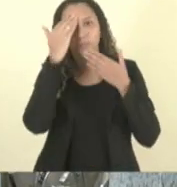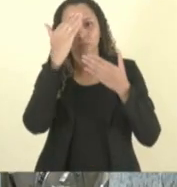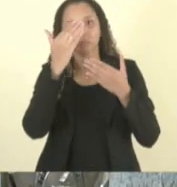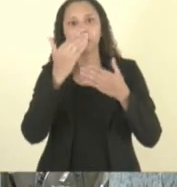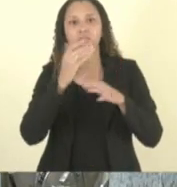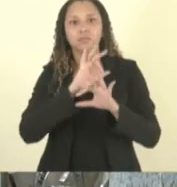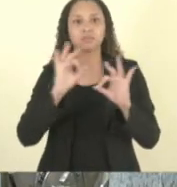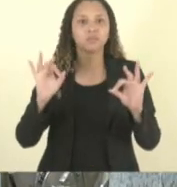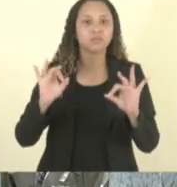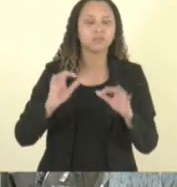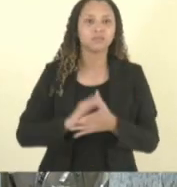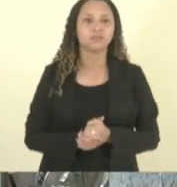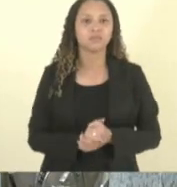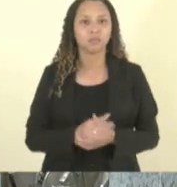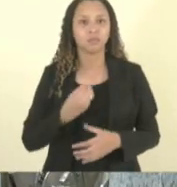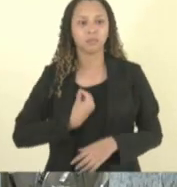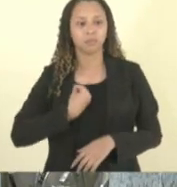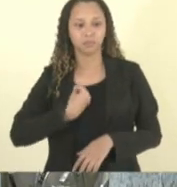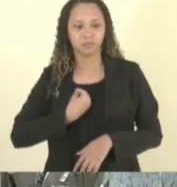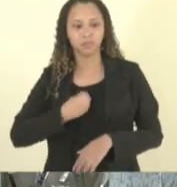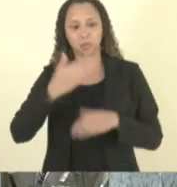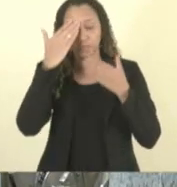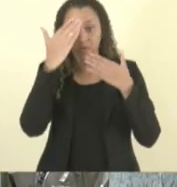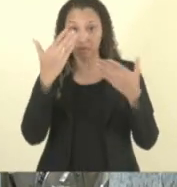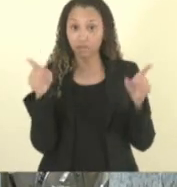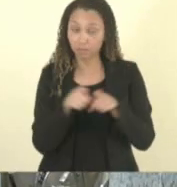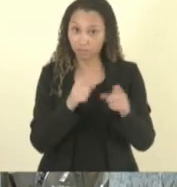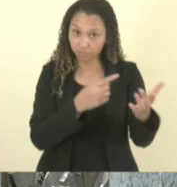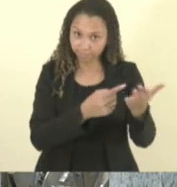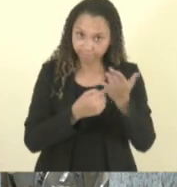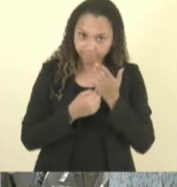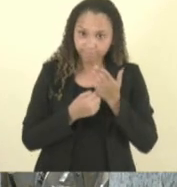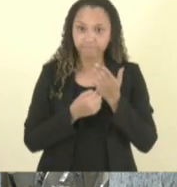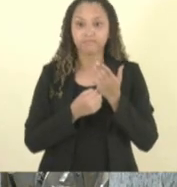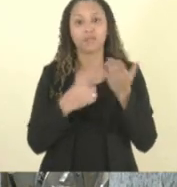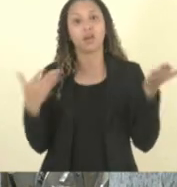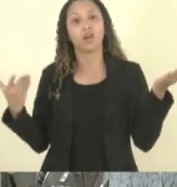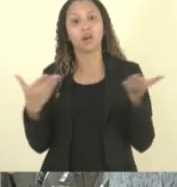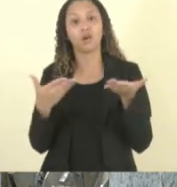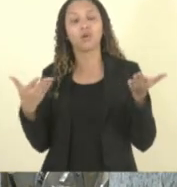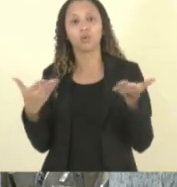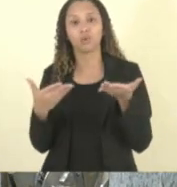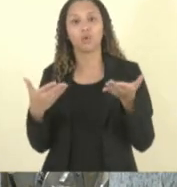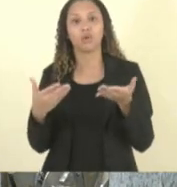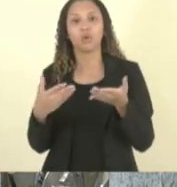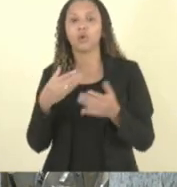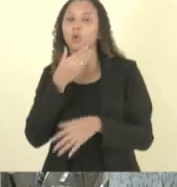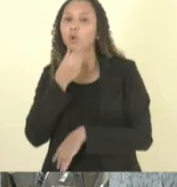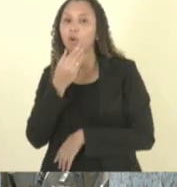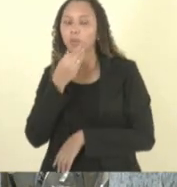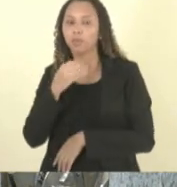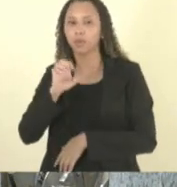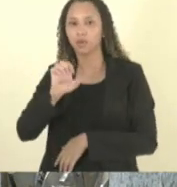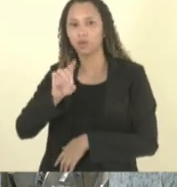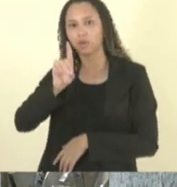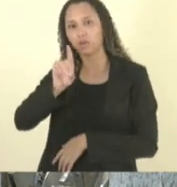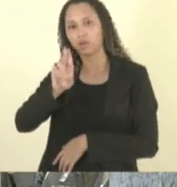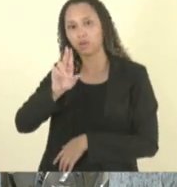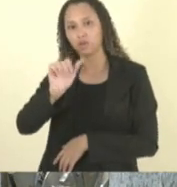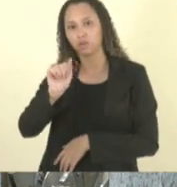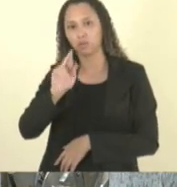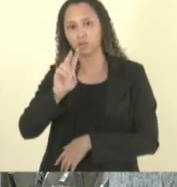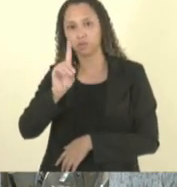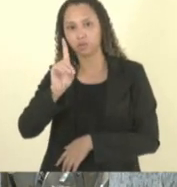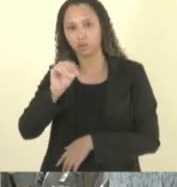pela sua participação e colaboração vamos ouvir agora o Eduardo Costa que é o nosso vice